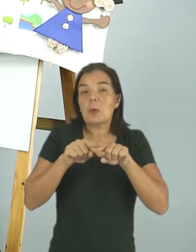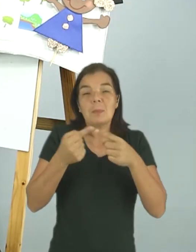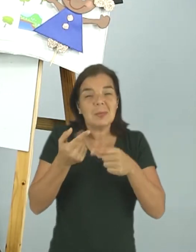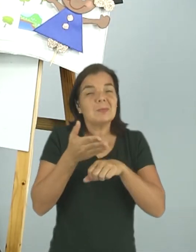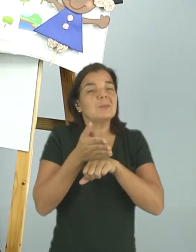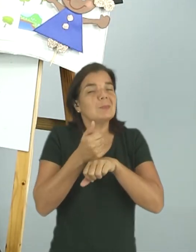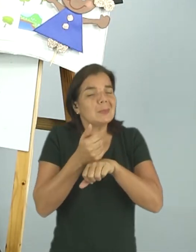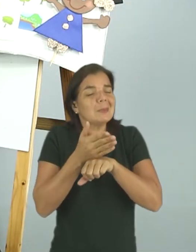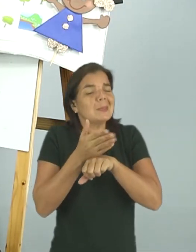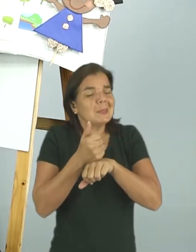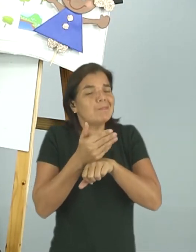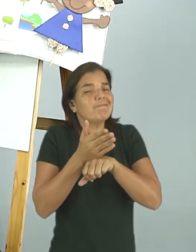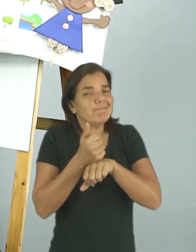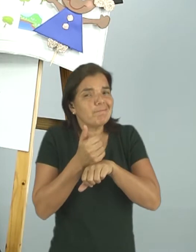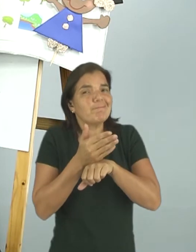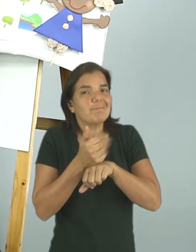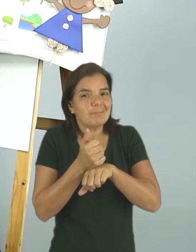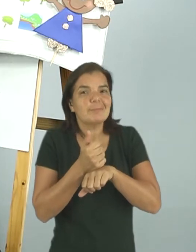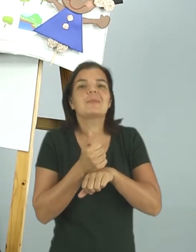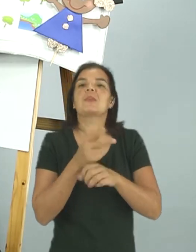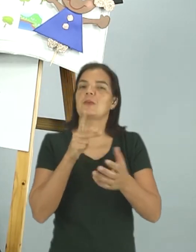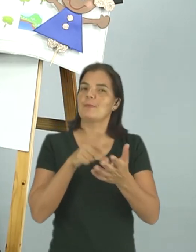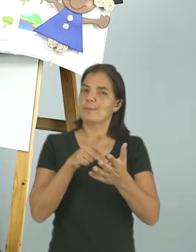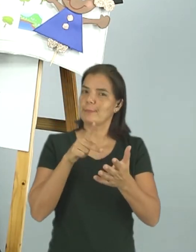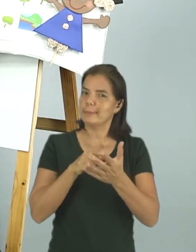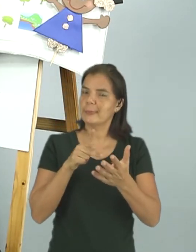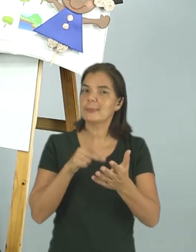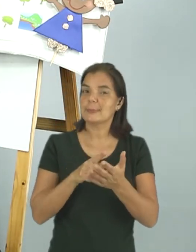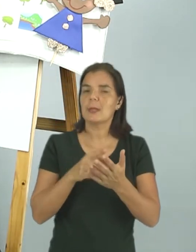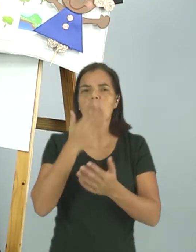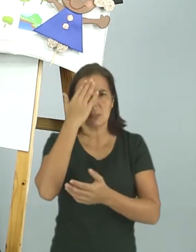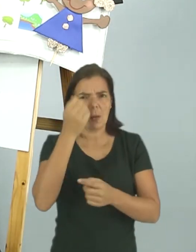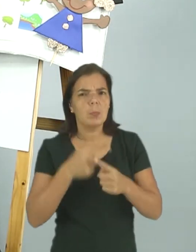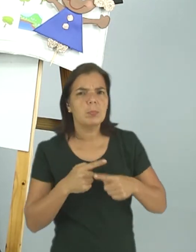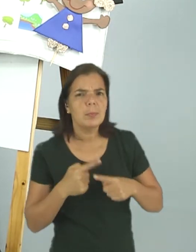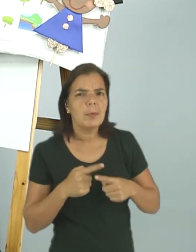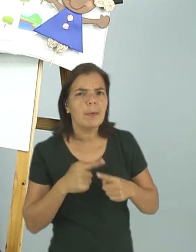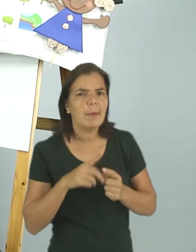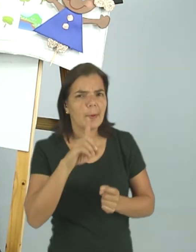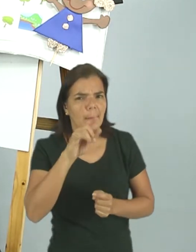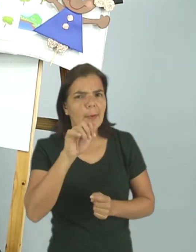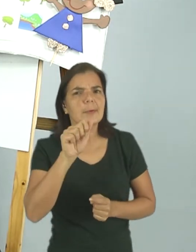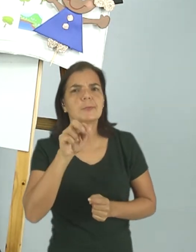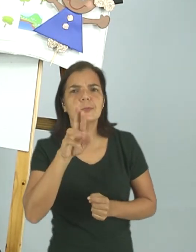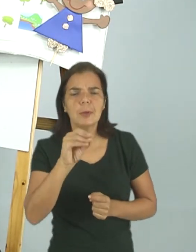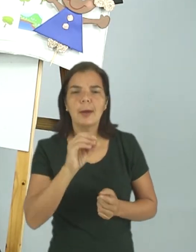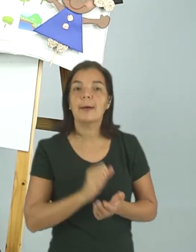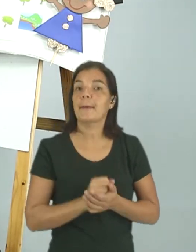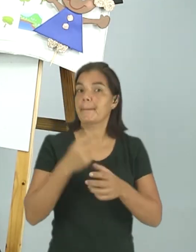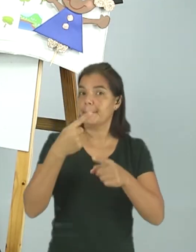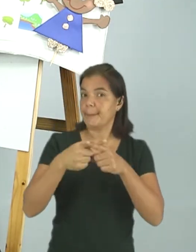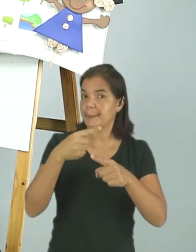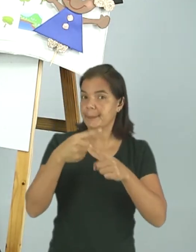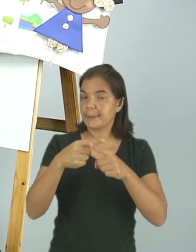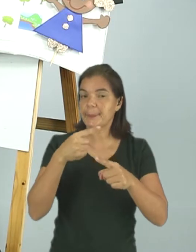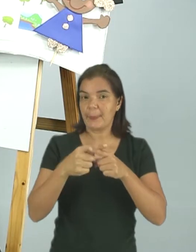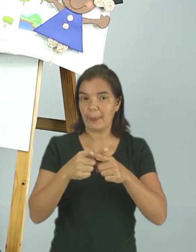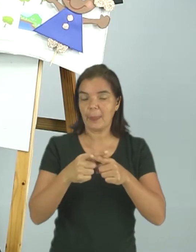Bem cedo, mas bem cedo mesmo. Sabe por que, diário? Porque,